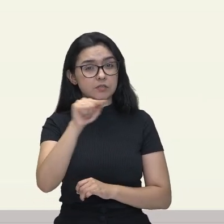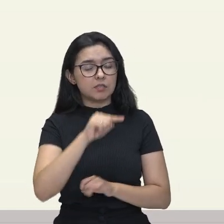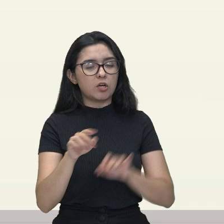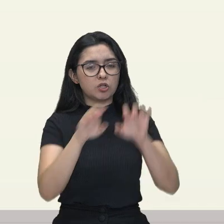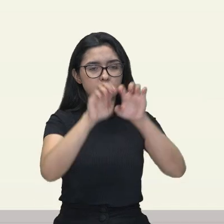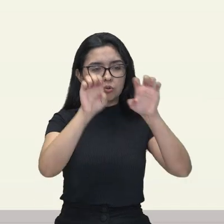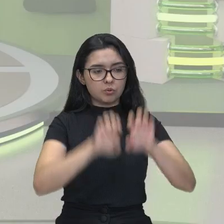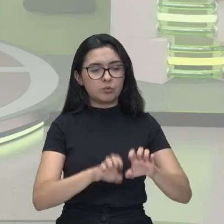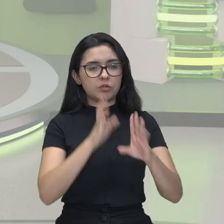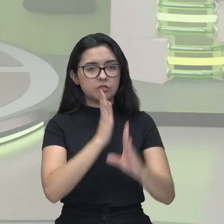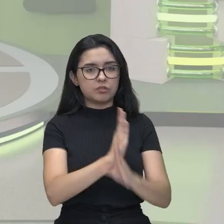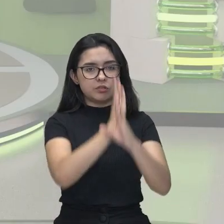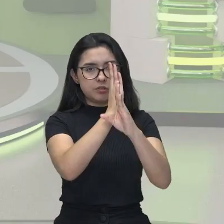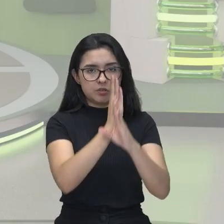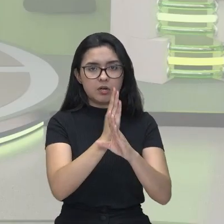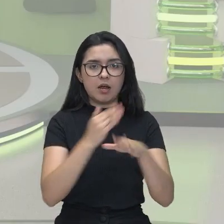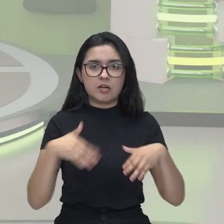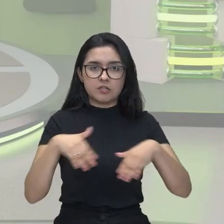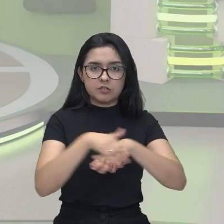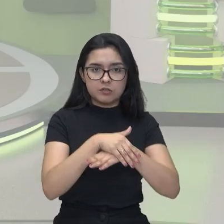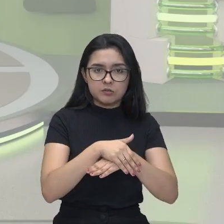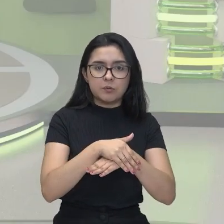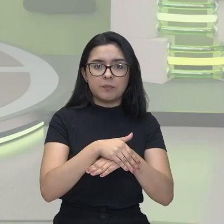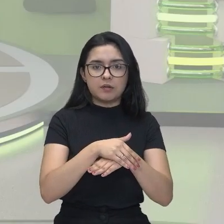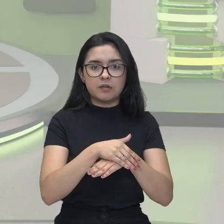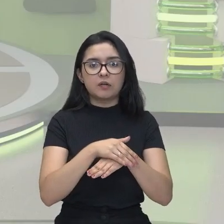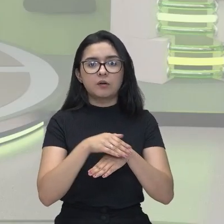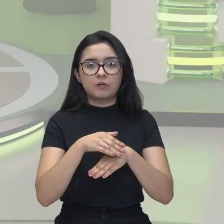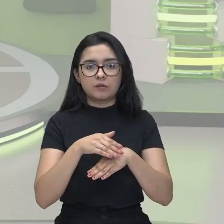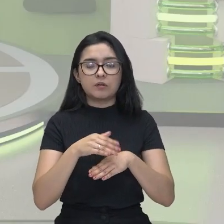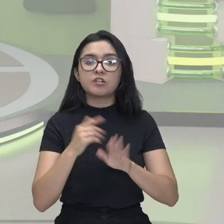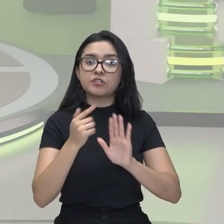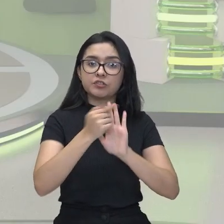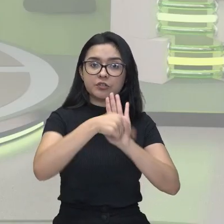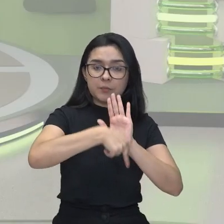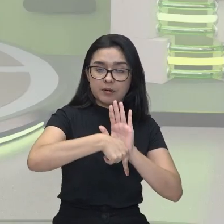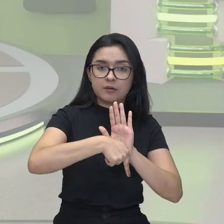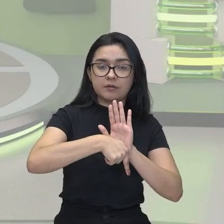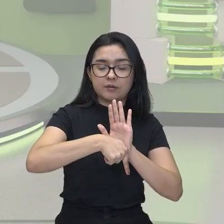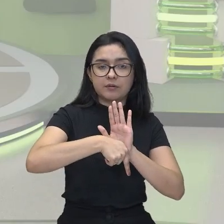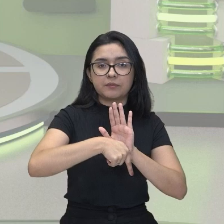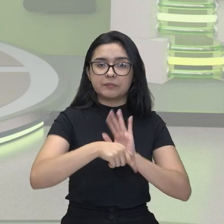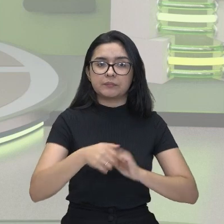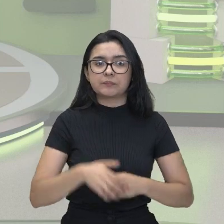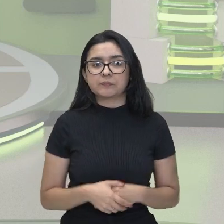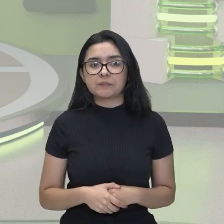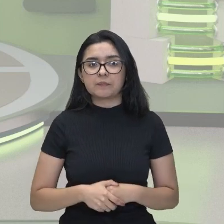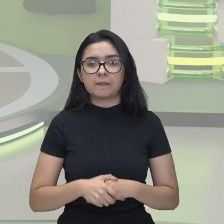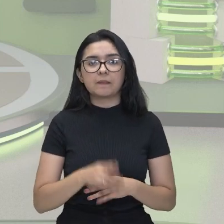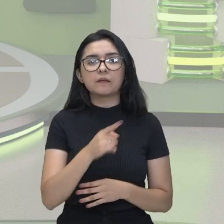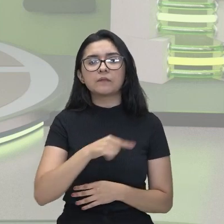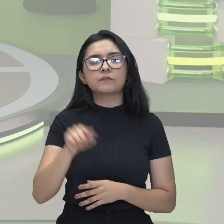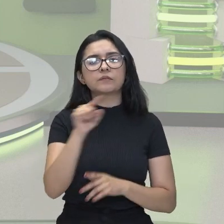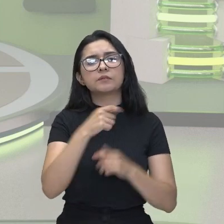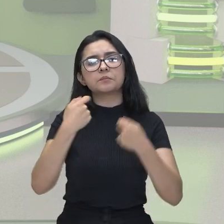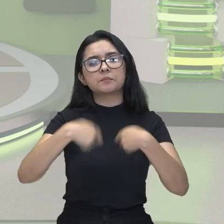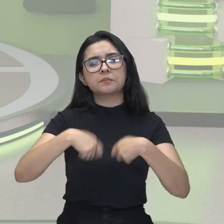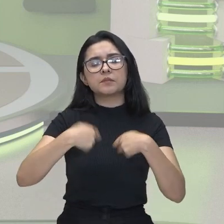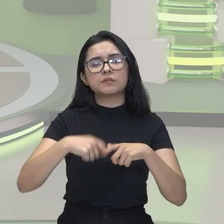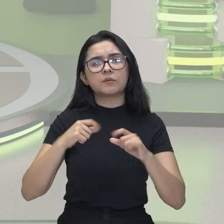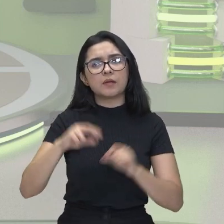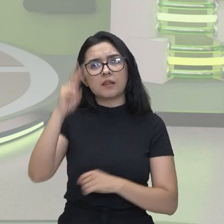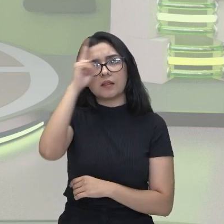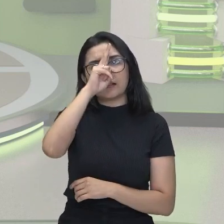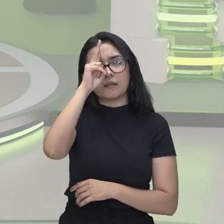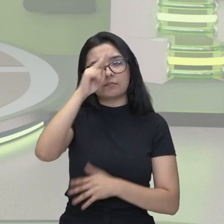a isomeria geométrica, você precisa lembrar